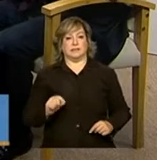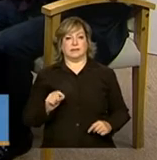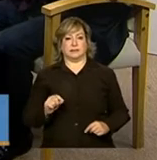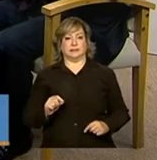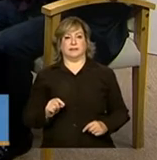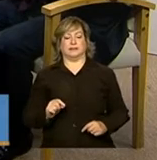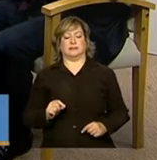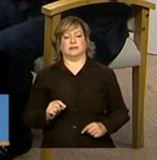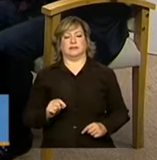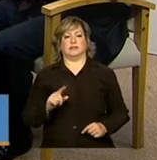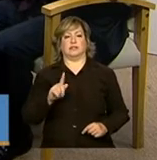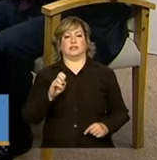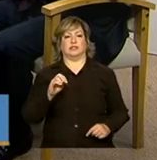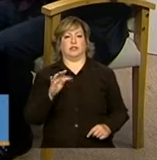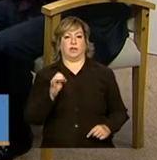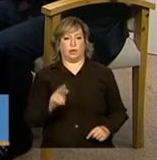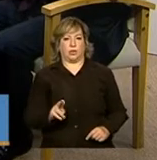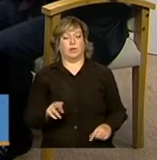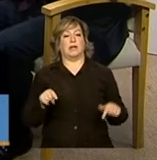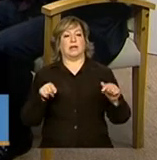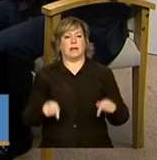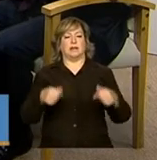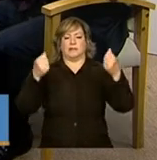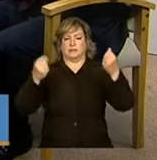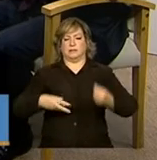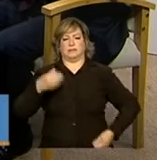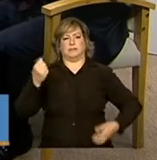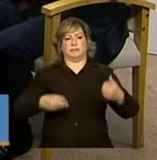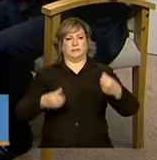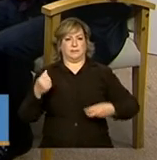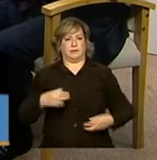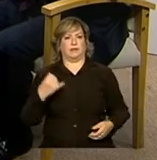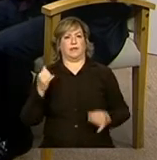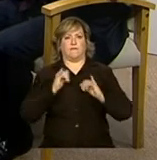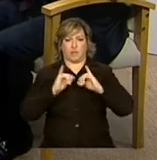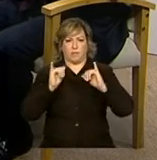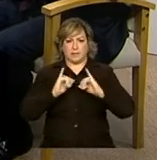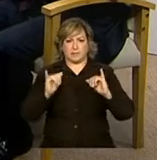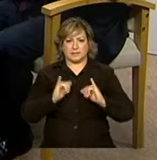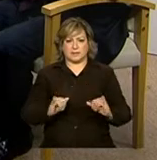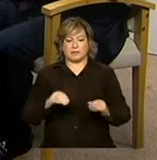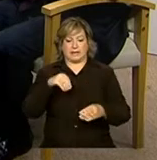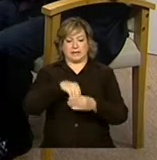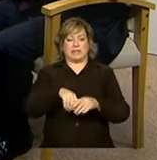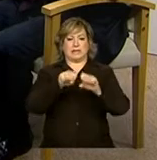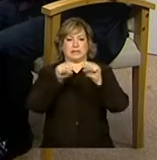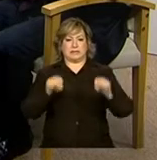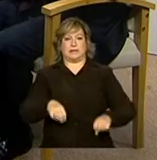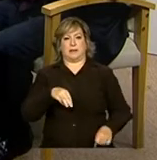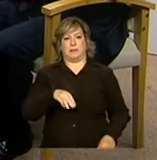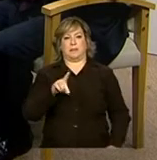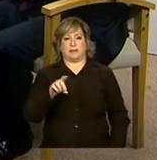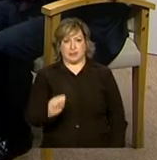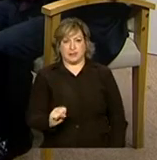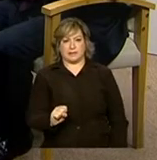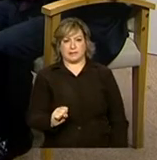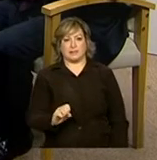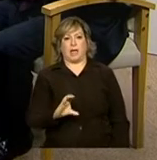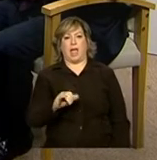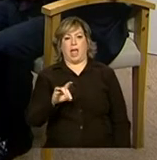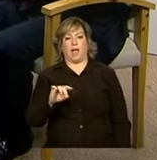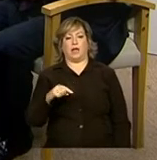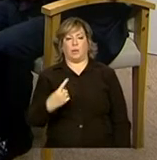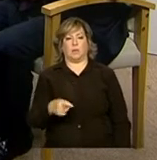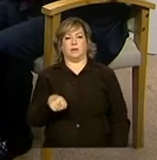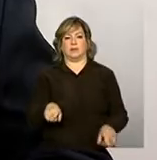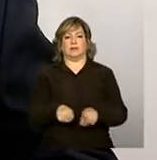Esses gestores, ele presta informação nos sistemas do MDS, do cadastro e do sistema